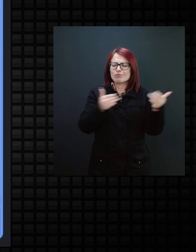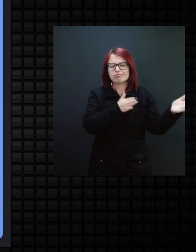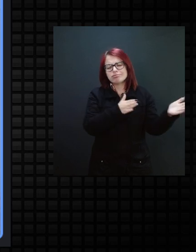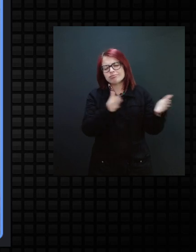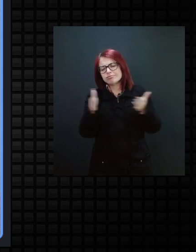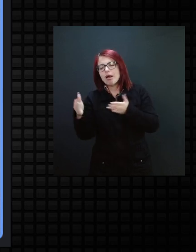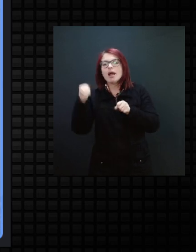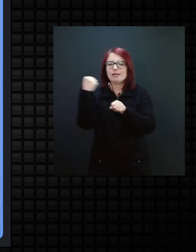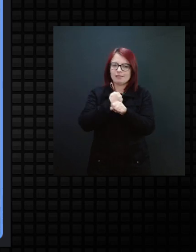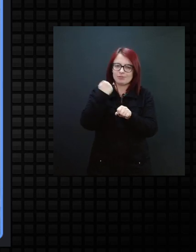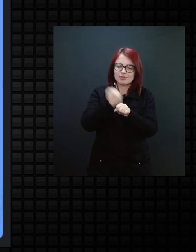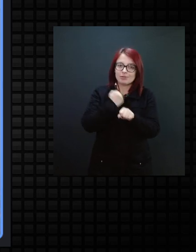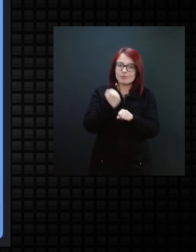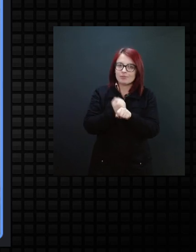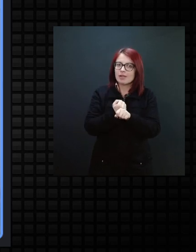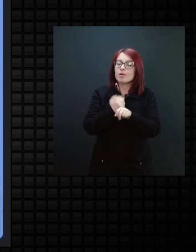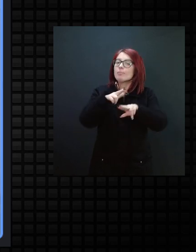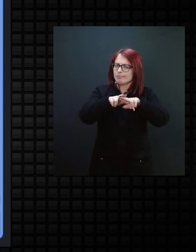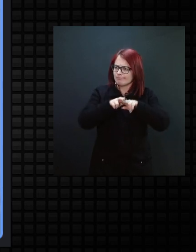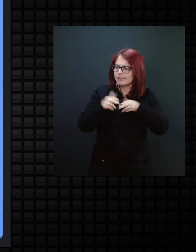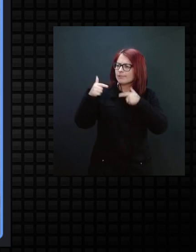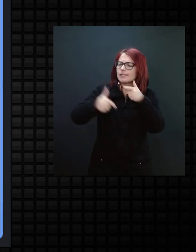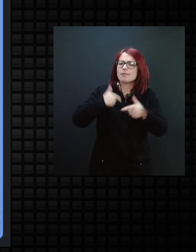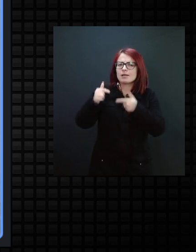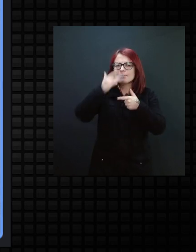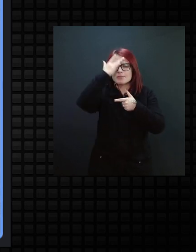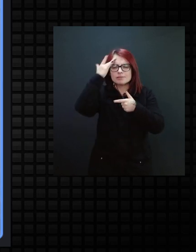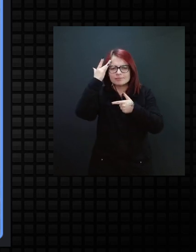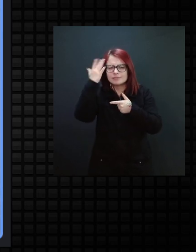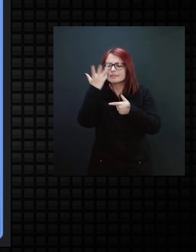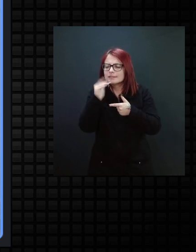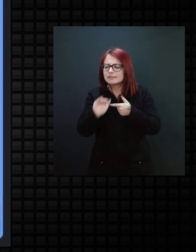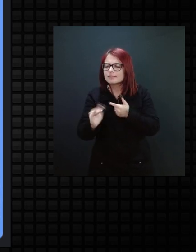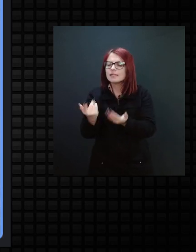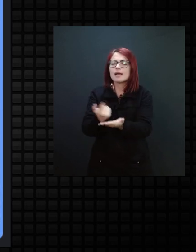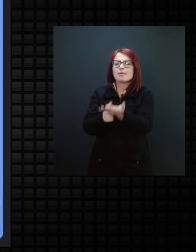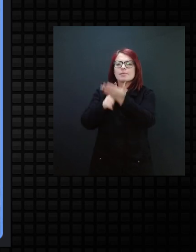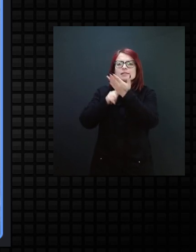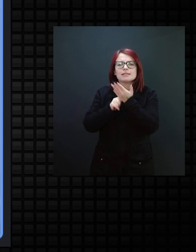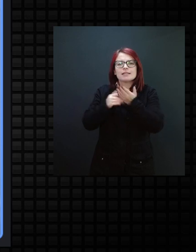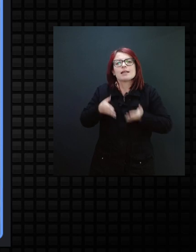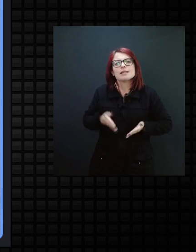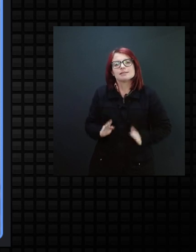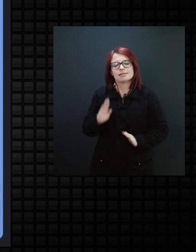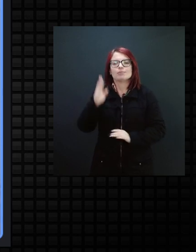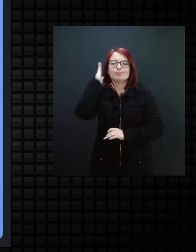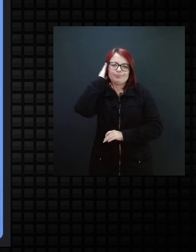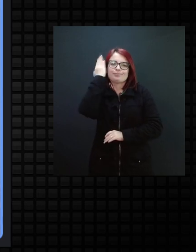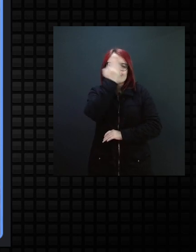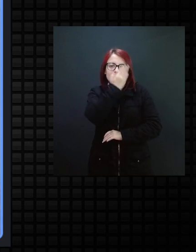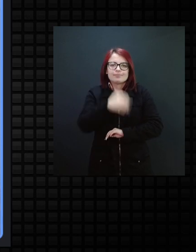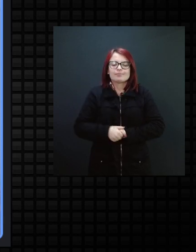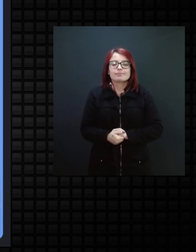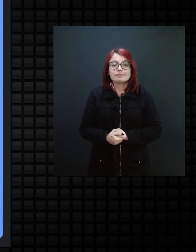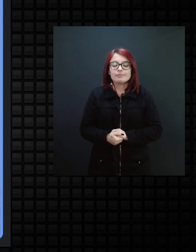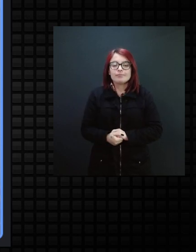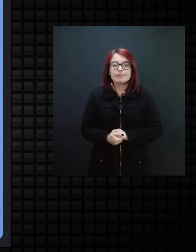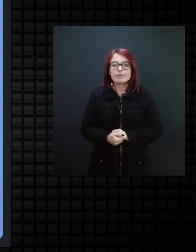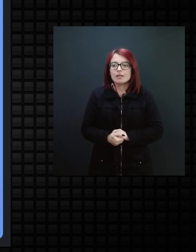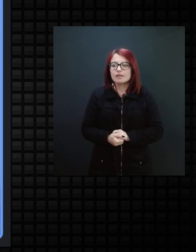anos com o trabalho de crianças que apresentam assuntos de cegueira congênita. E ele tem a